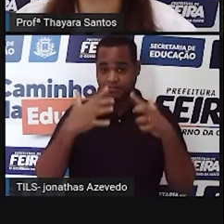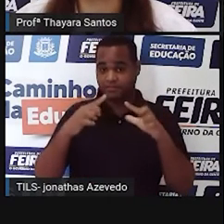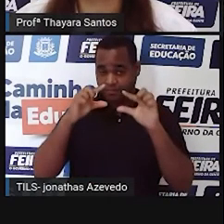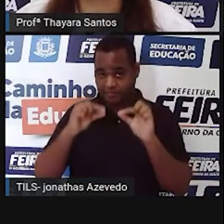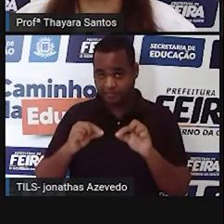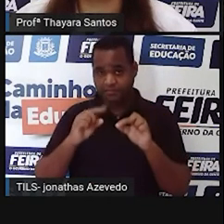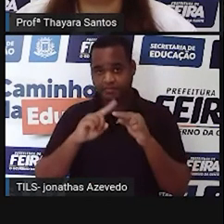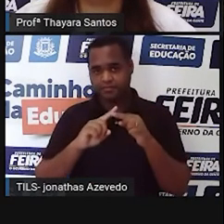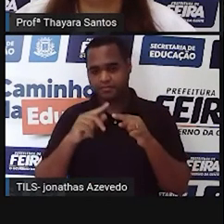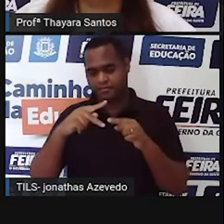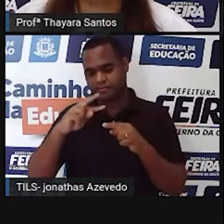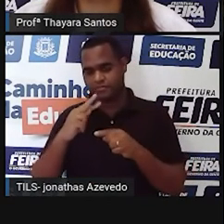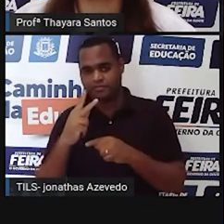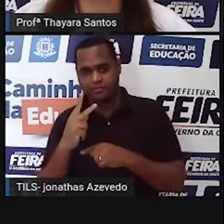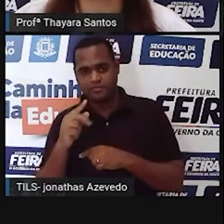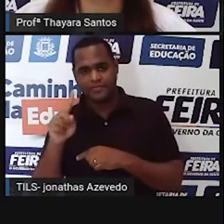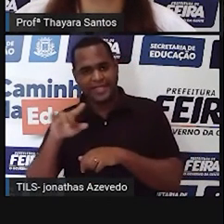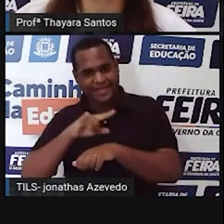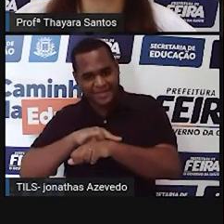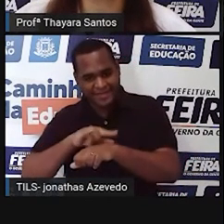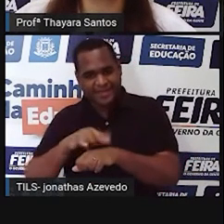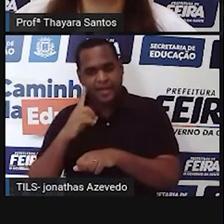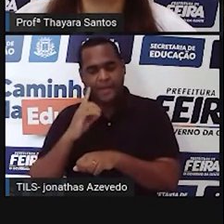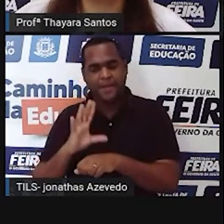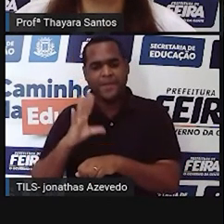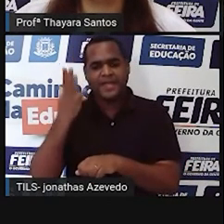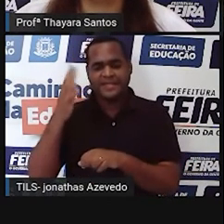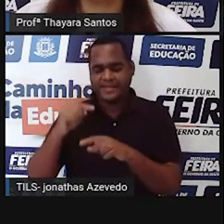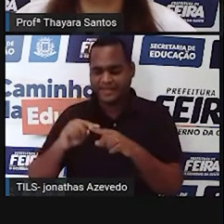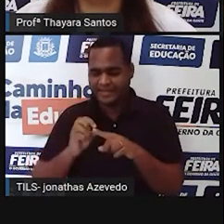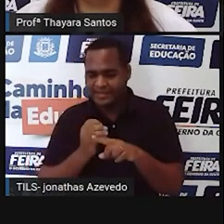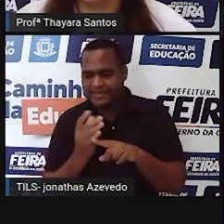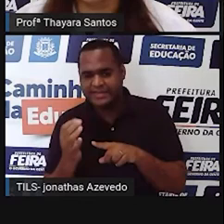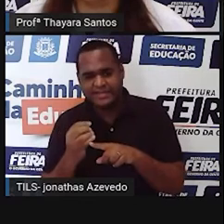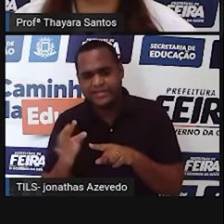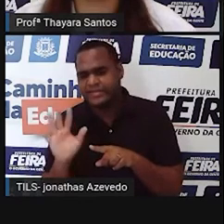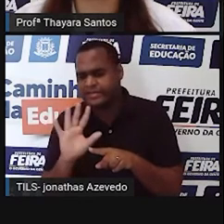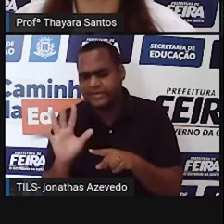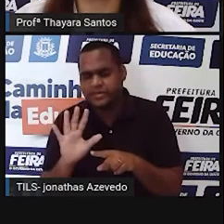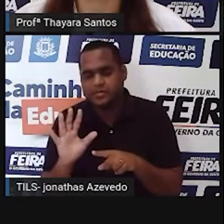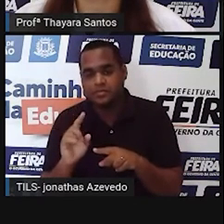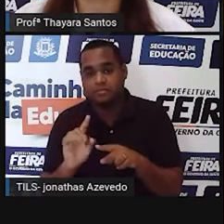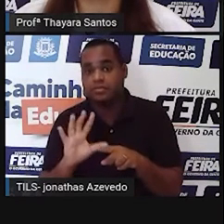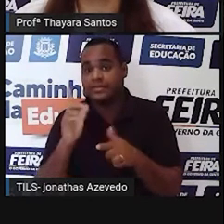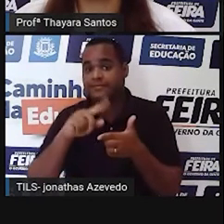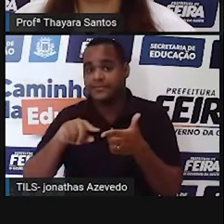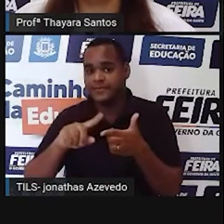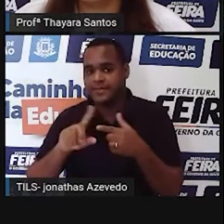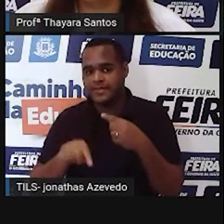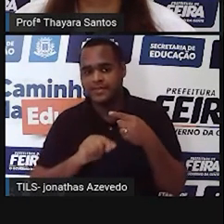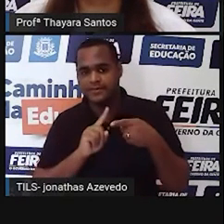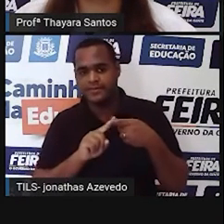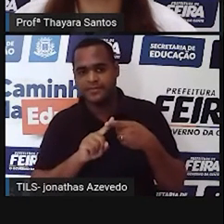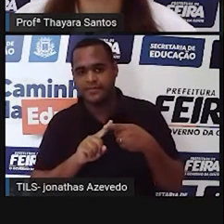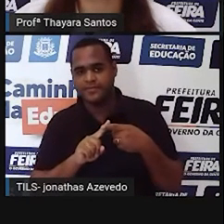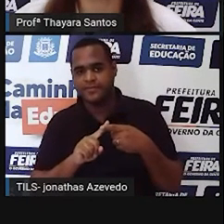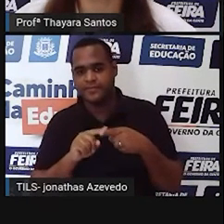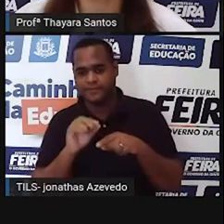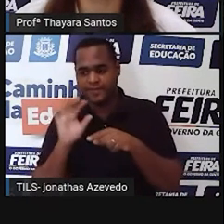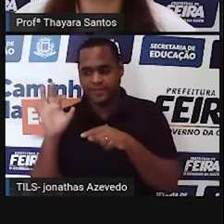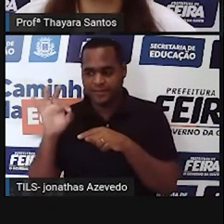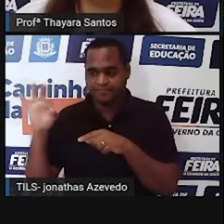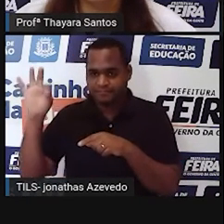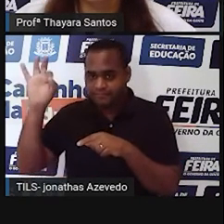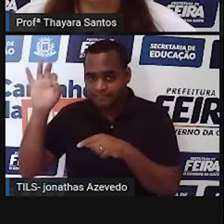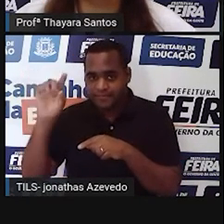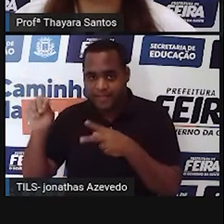acidez do pH da uretra para que não mate os espermatozoides. É? Letra A, vesículas seminais. Letra B,